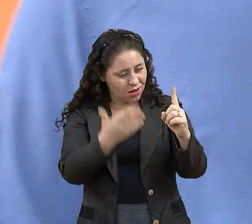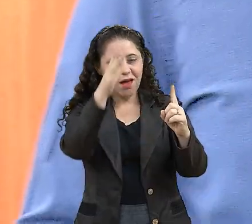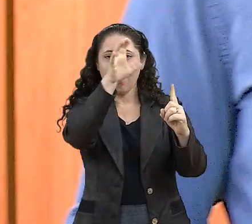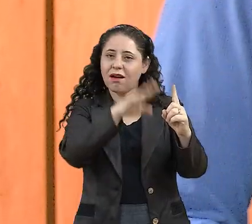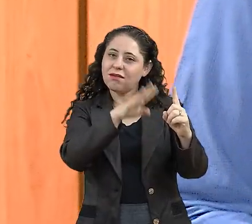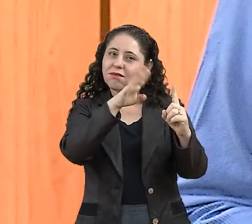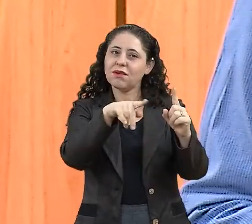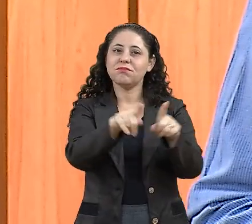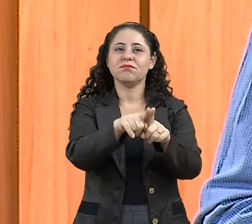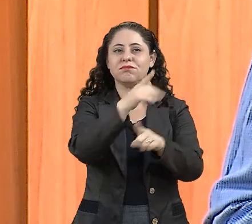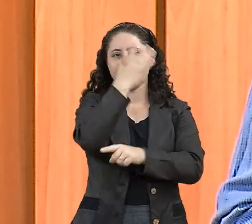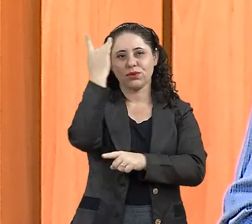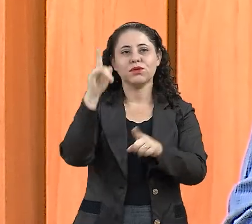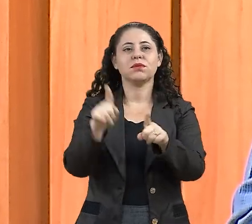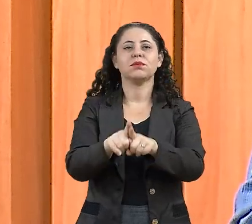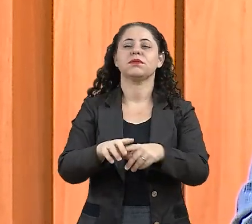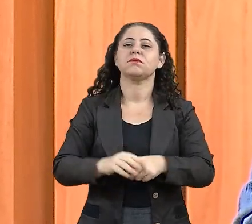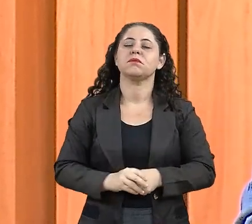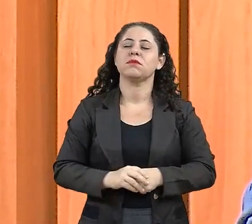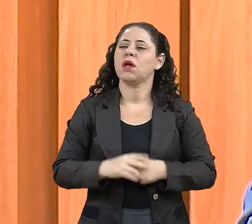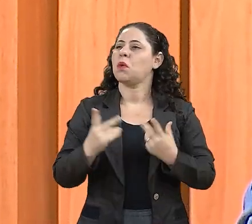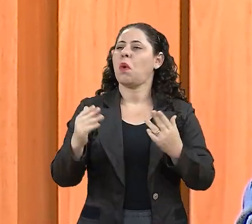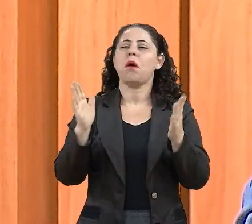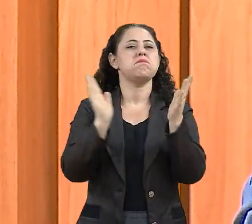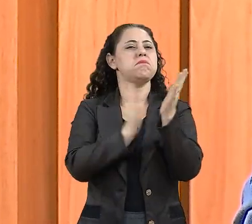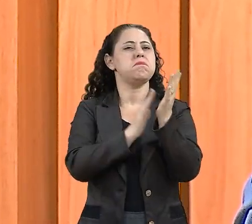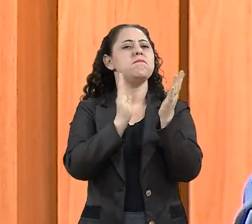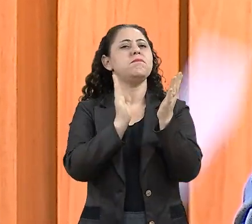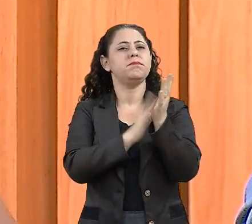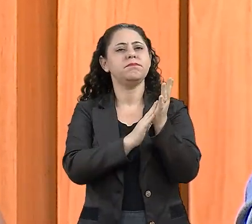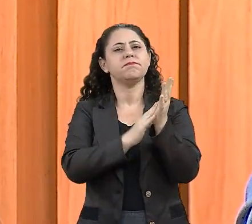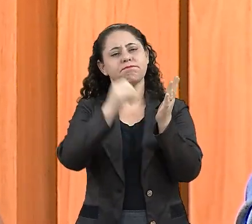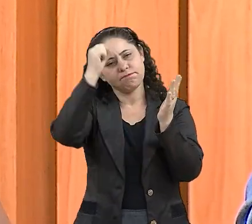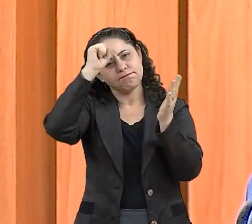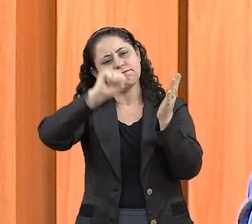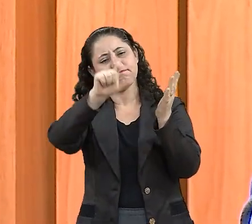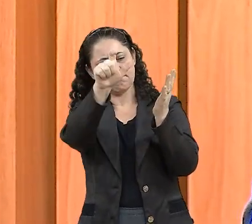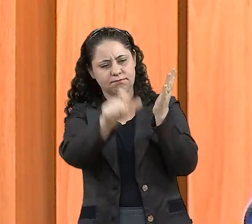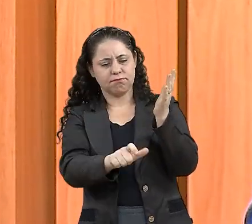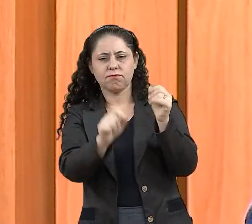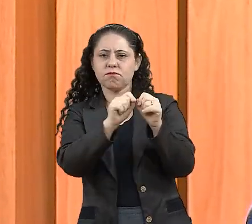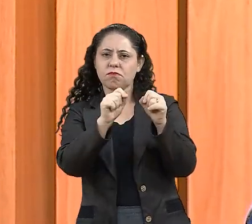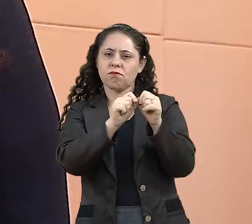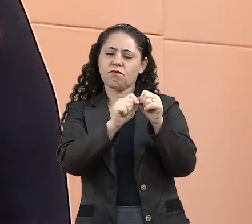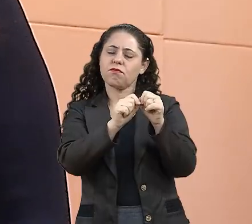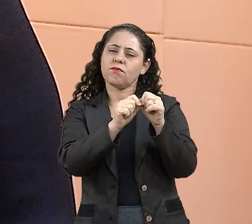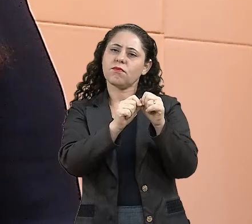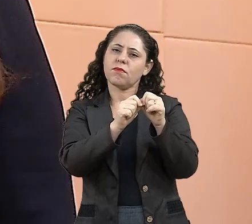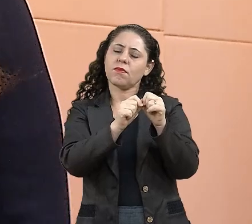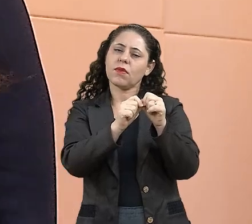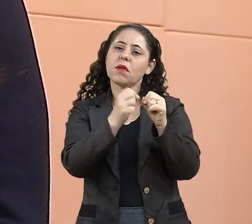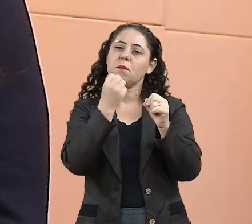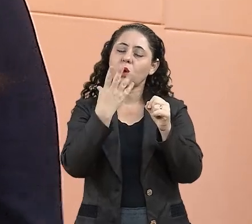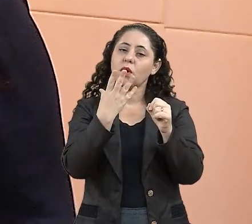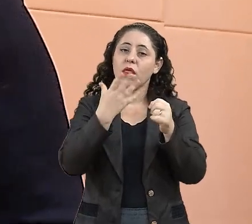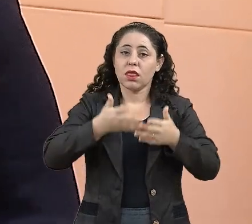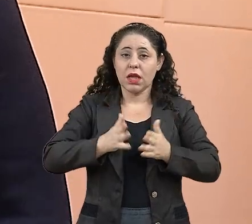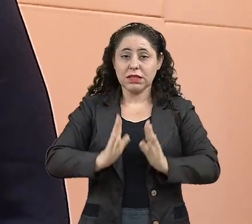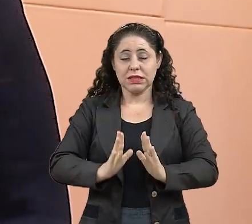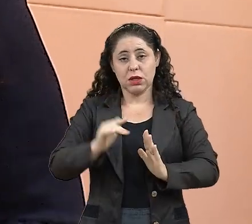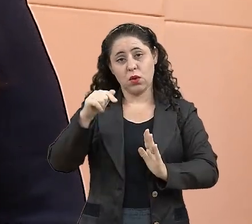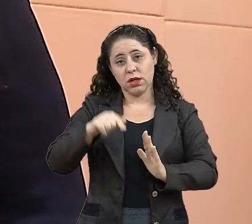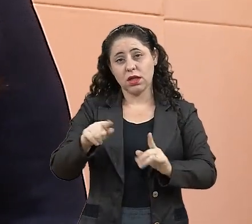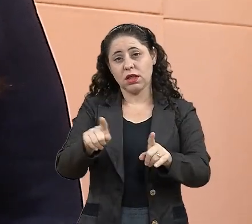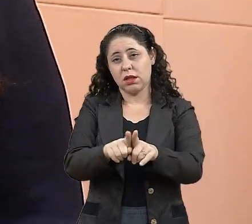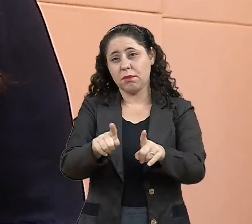-grossense. Então, é reconhecer e aplaudir o sucesso alheio de quem tanto faz por nosso estado. nasceu aqui e que plantou